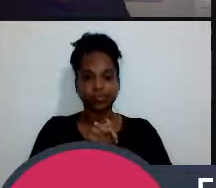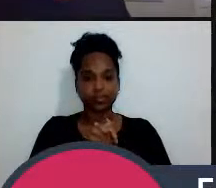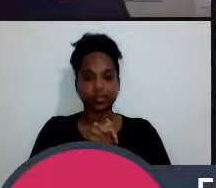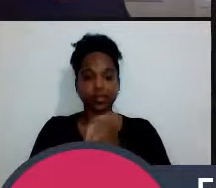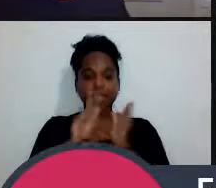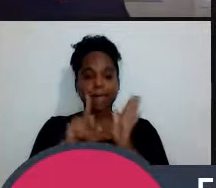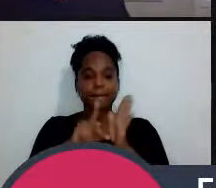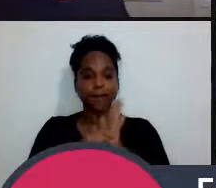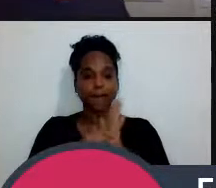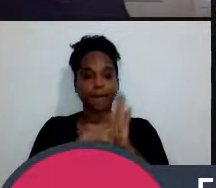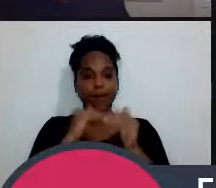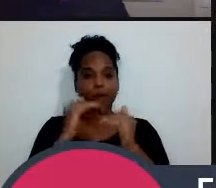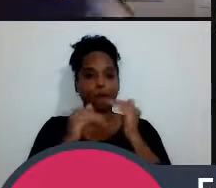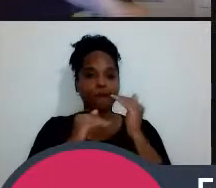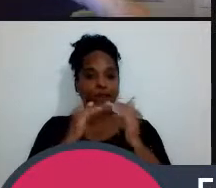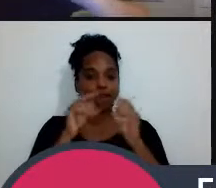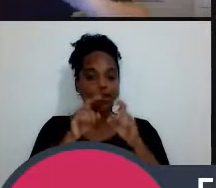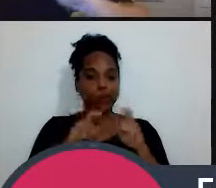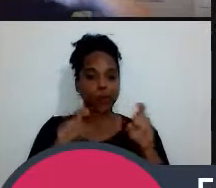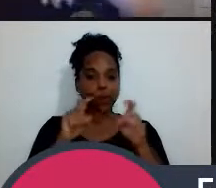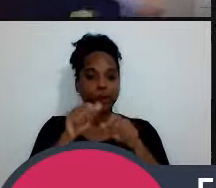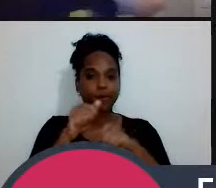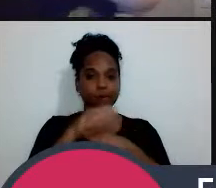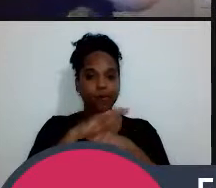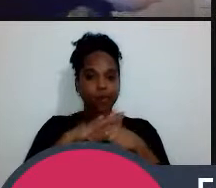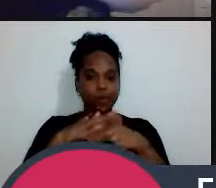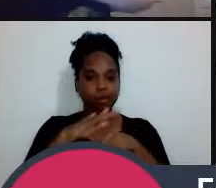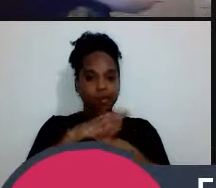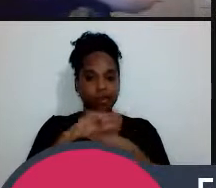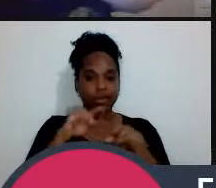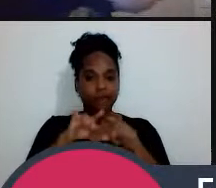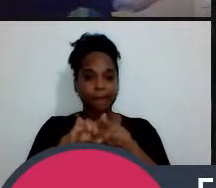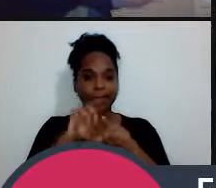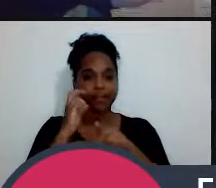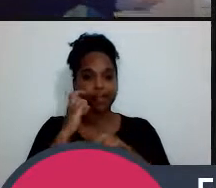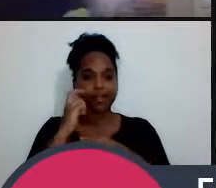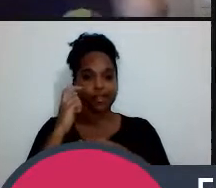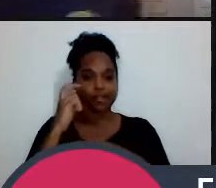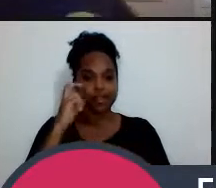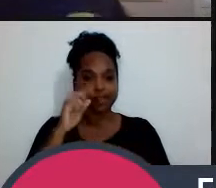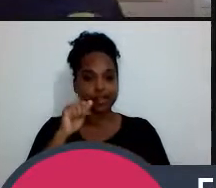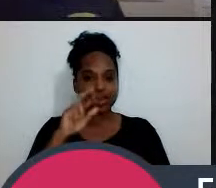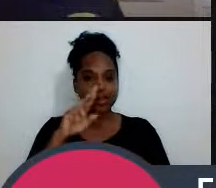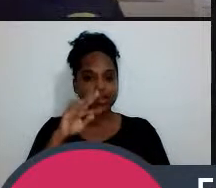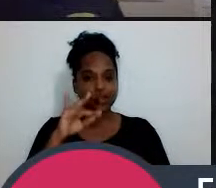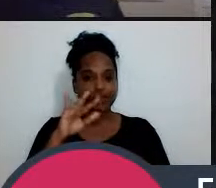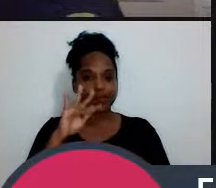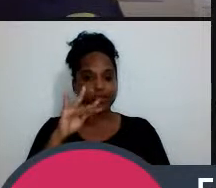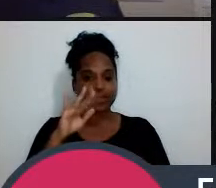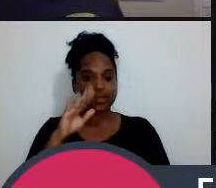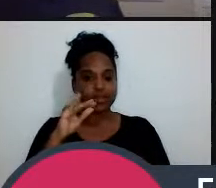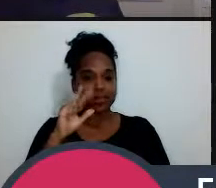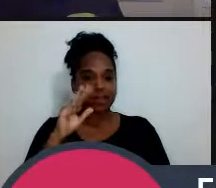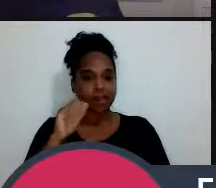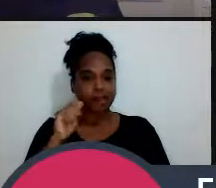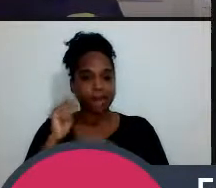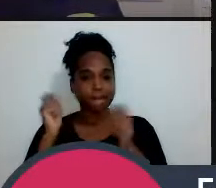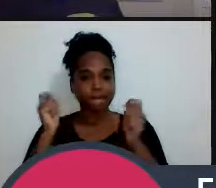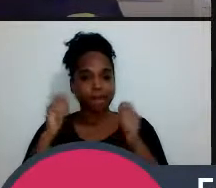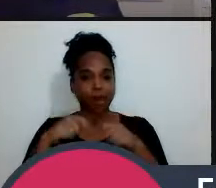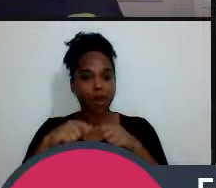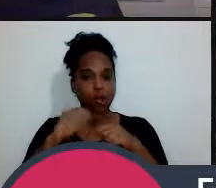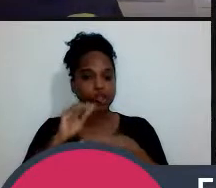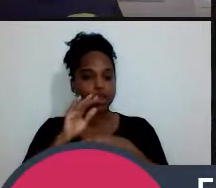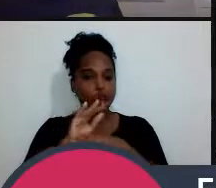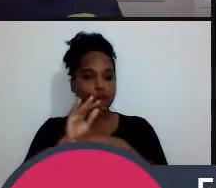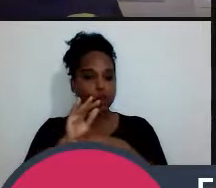computação quântica e da inteligência artificial pode nos aproximar da revolução de problemas fundamentais da física da resolução